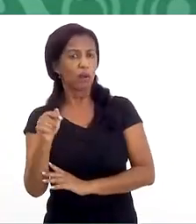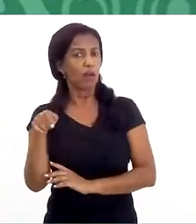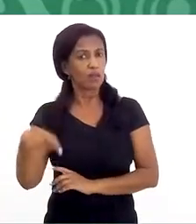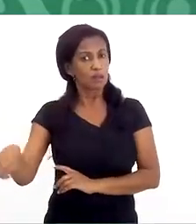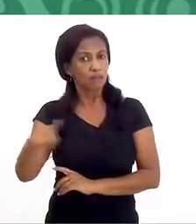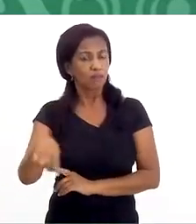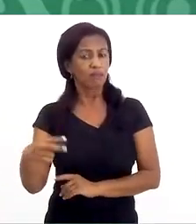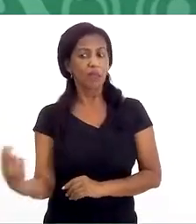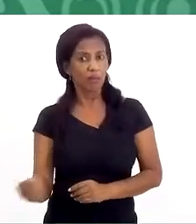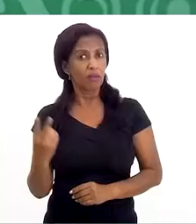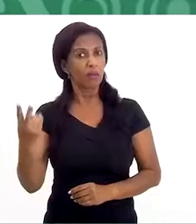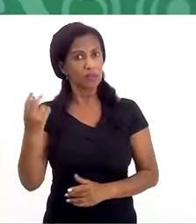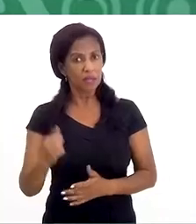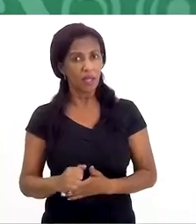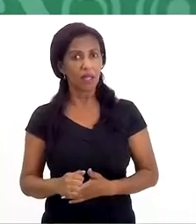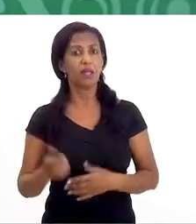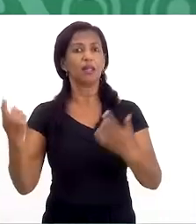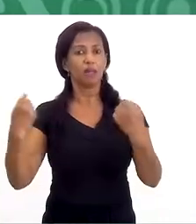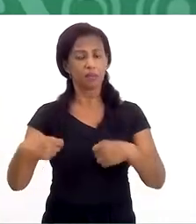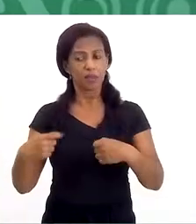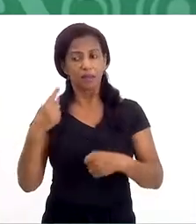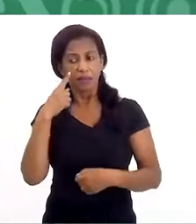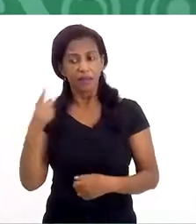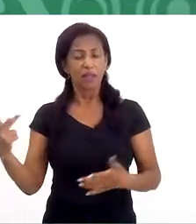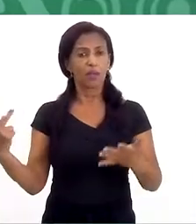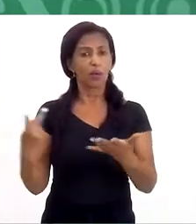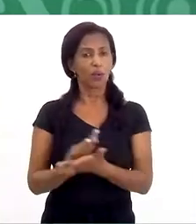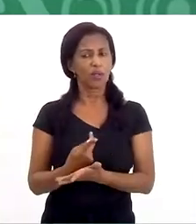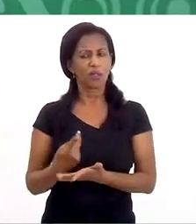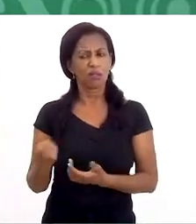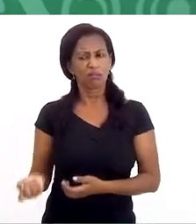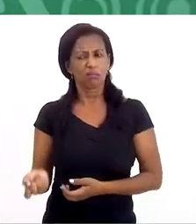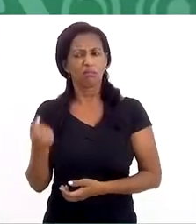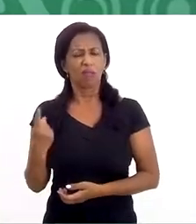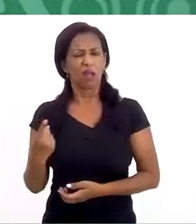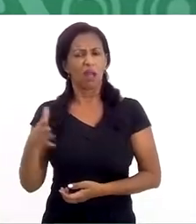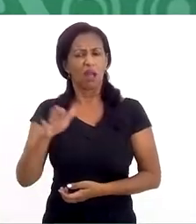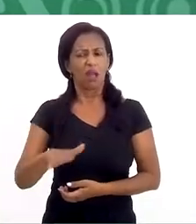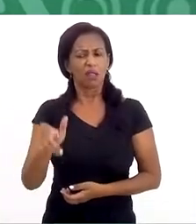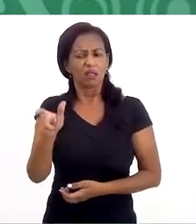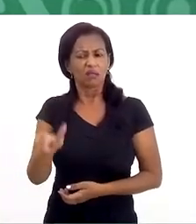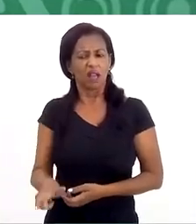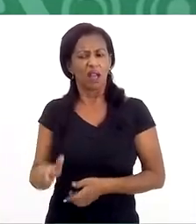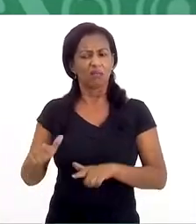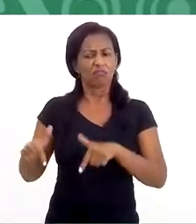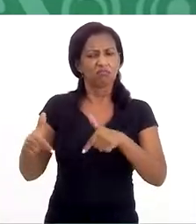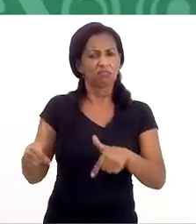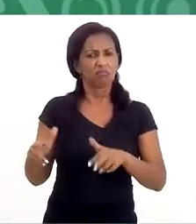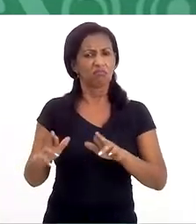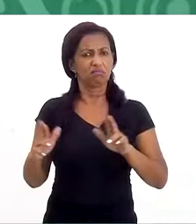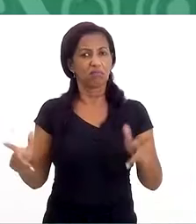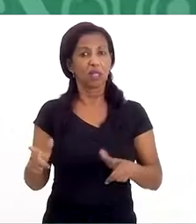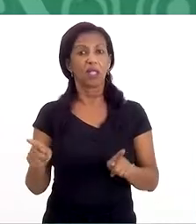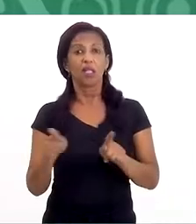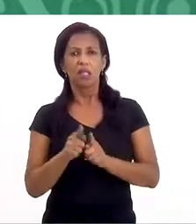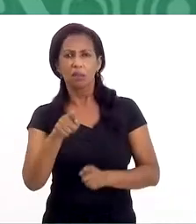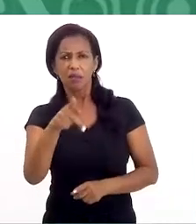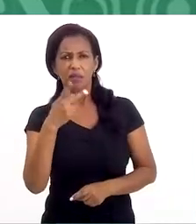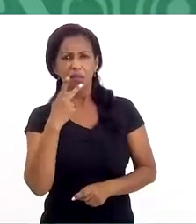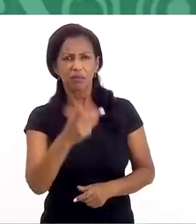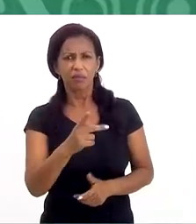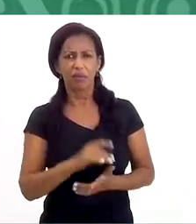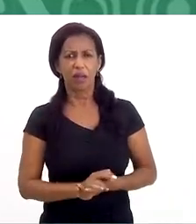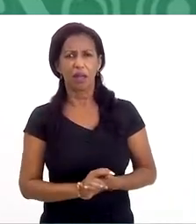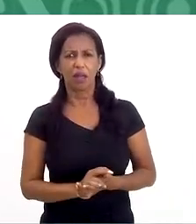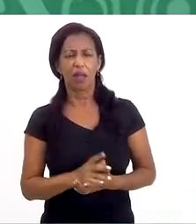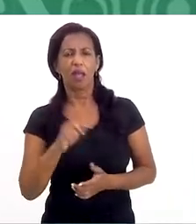pais ali valorizarem que realmente está acontecendo alguma coisa esquisita, que aquela criança está com um comportamento diferente. E outra questão que